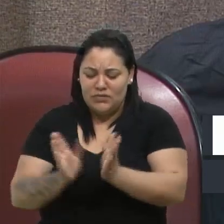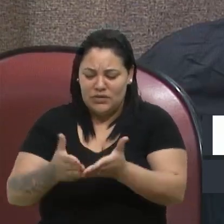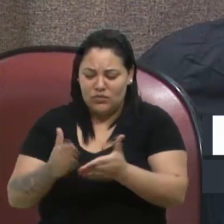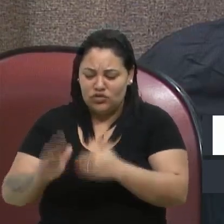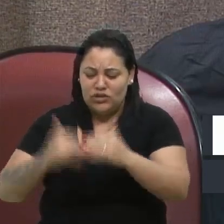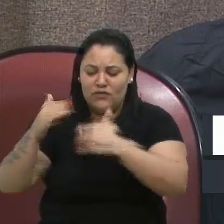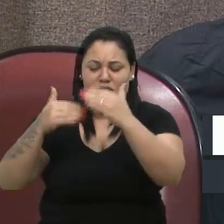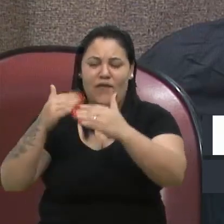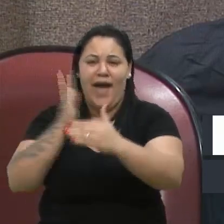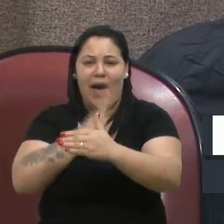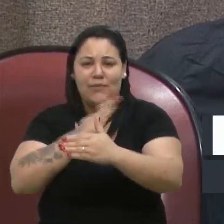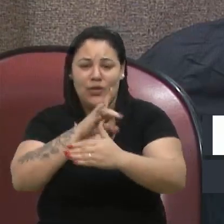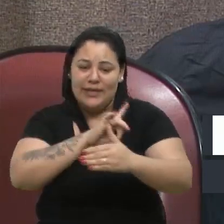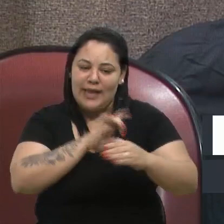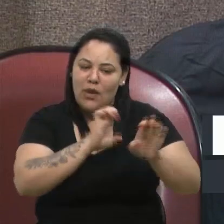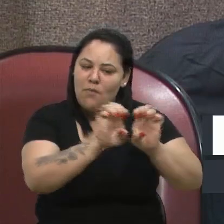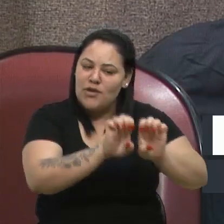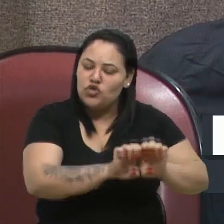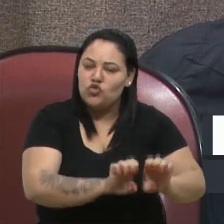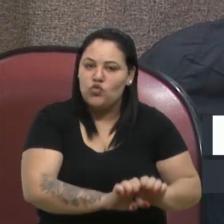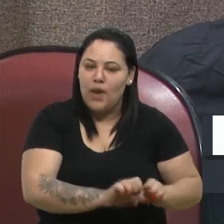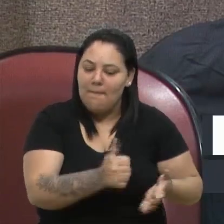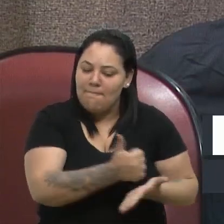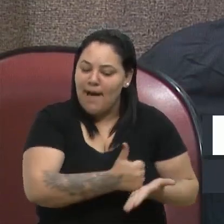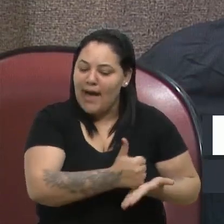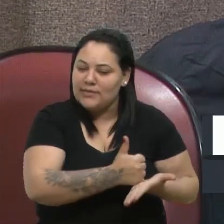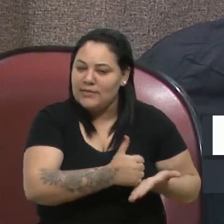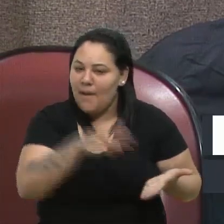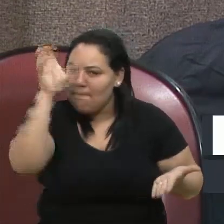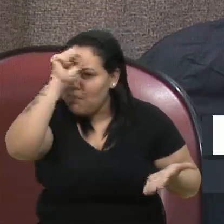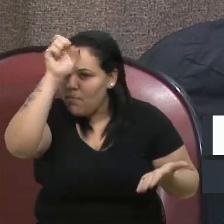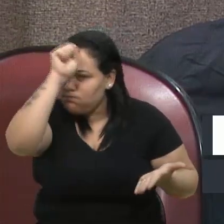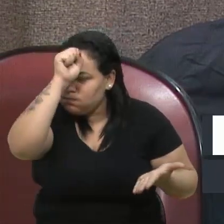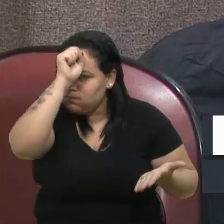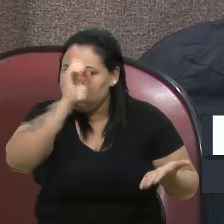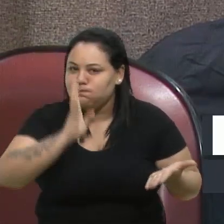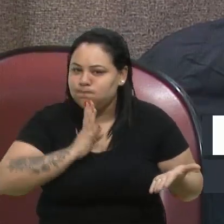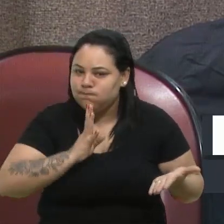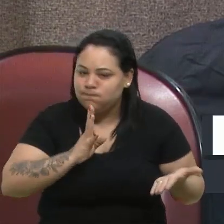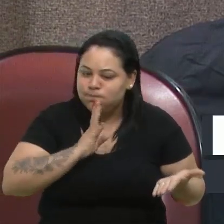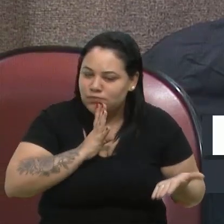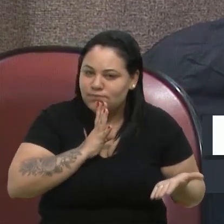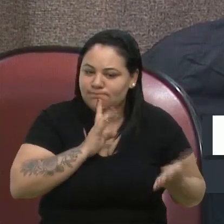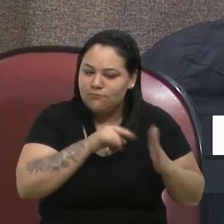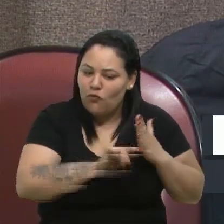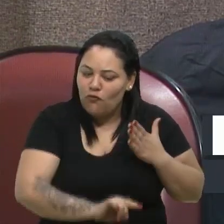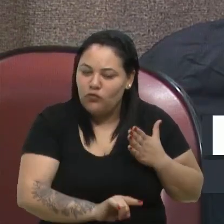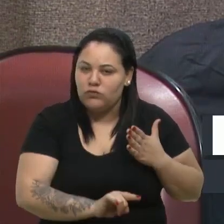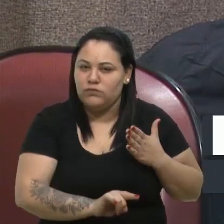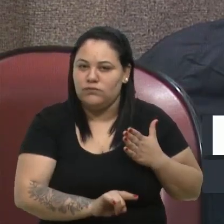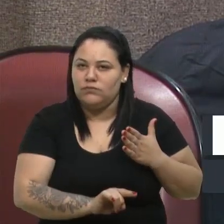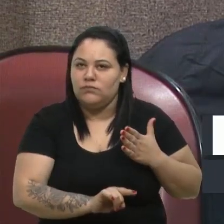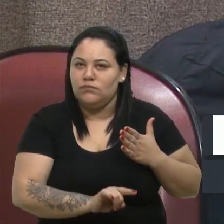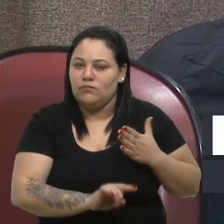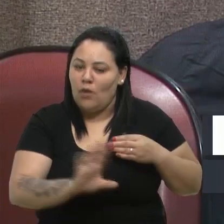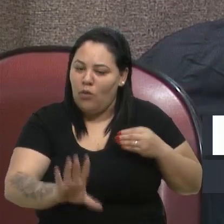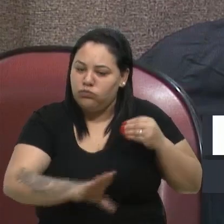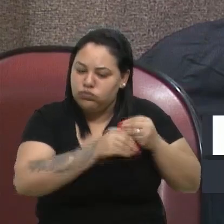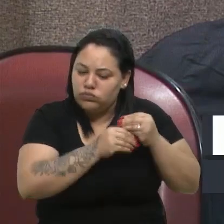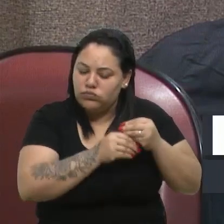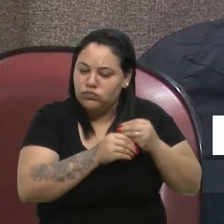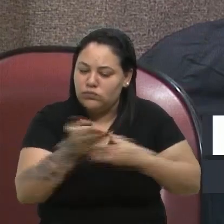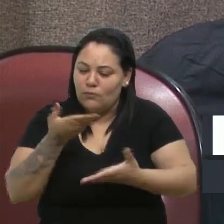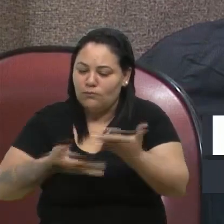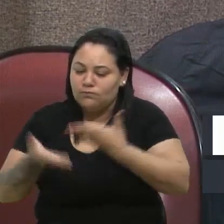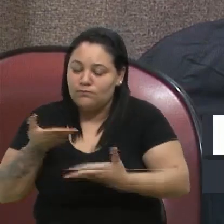cresça com muita estrutura, com muita base. E a gente possa tratar isso no formato da real inclusão dessas